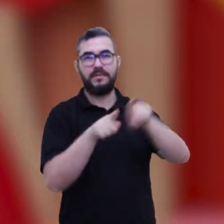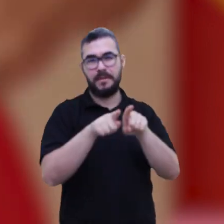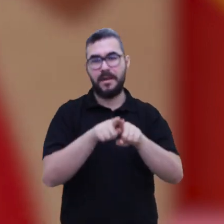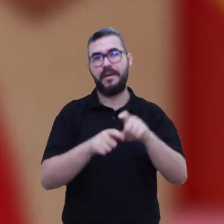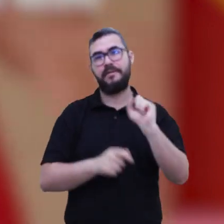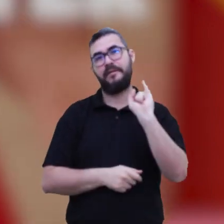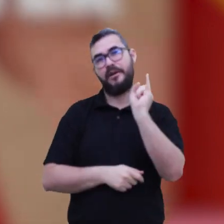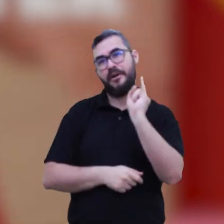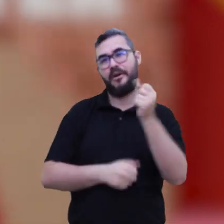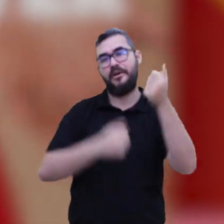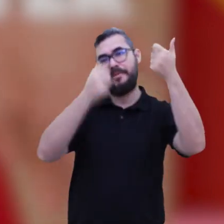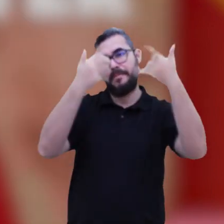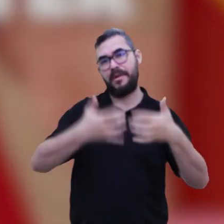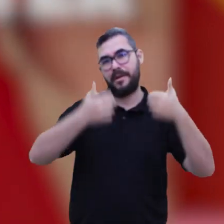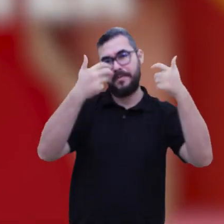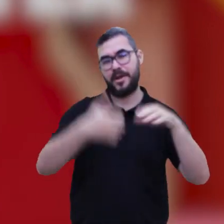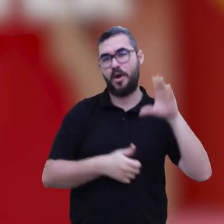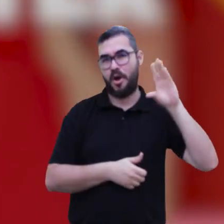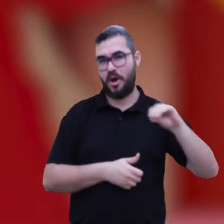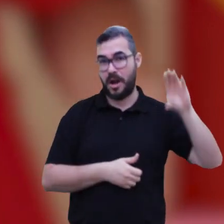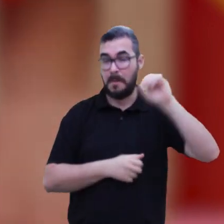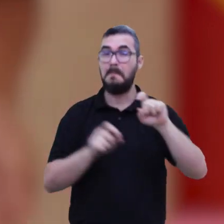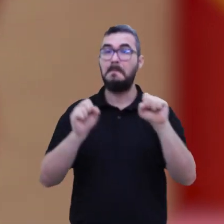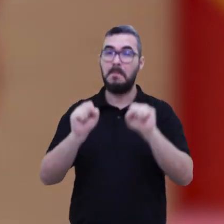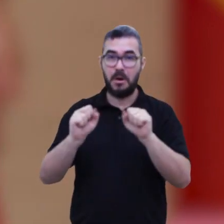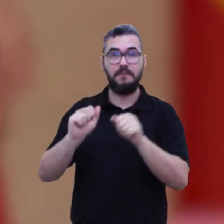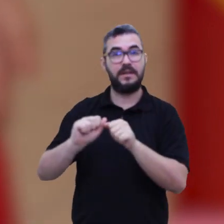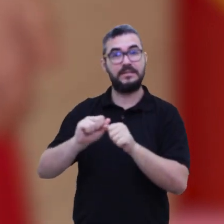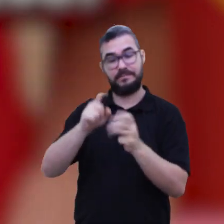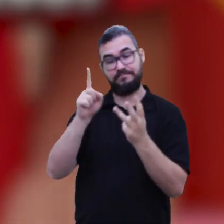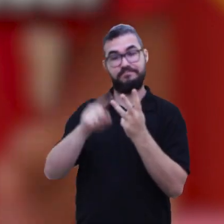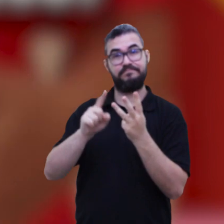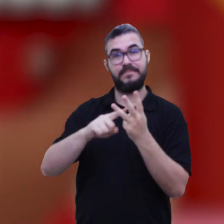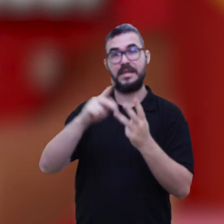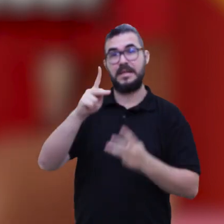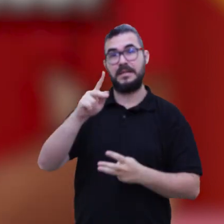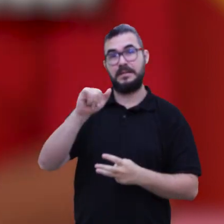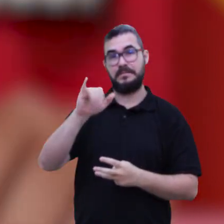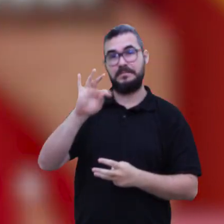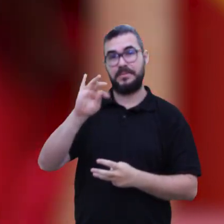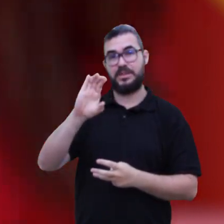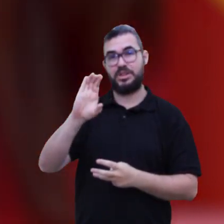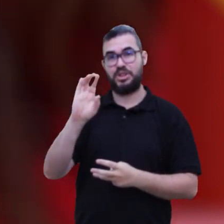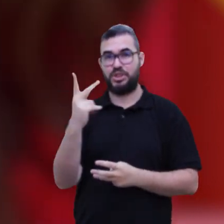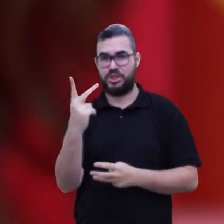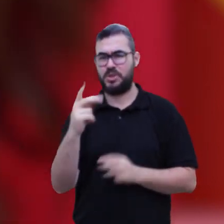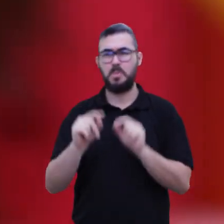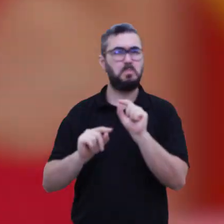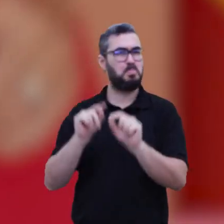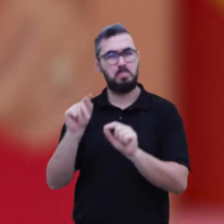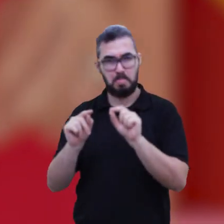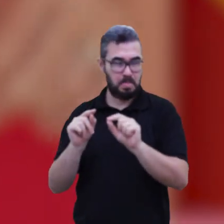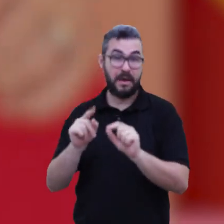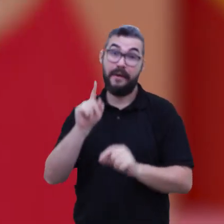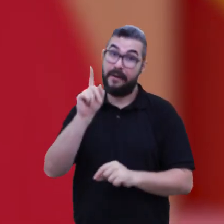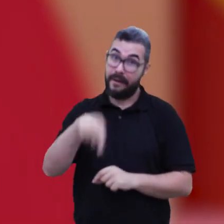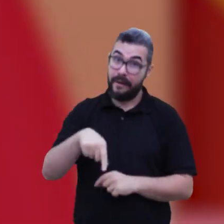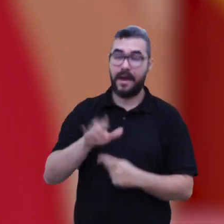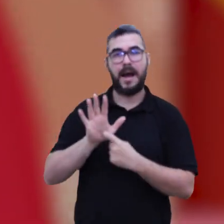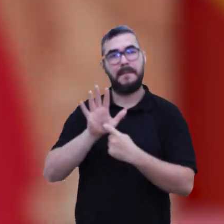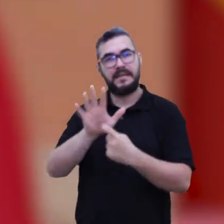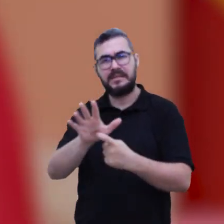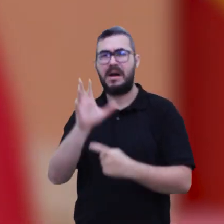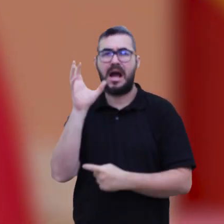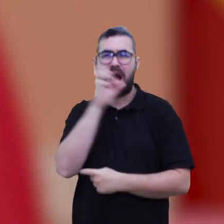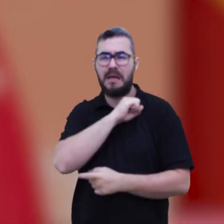além das modalidades pôster e oral, os participantes vão poder fazer um pitch. Você sabe o é isso? Calma que eu te explico. O pitch é uma apresentação